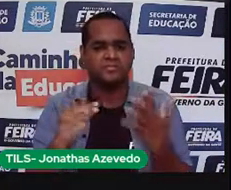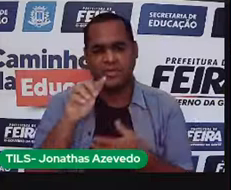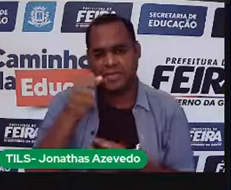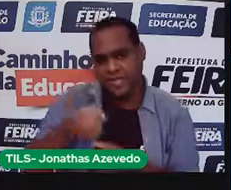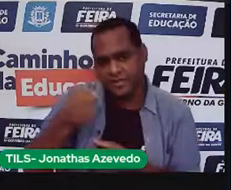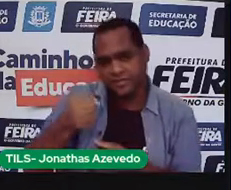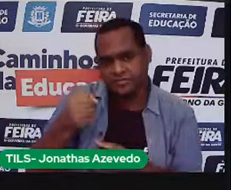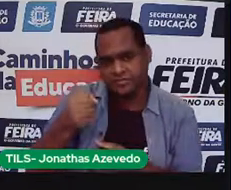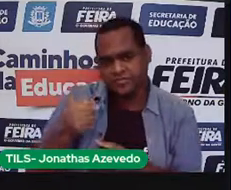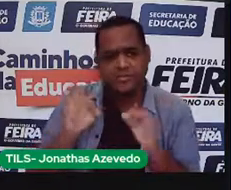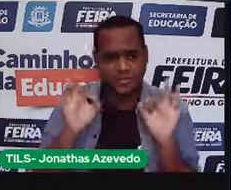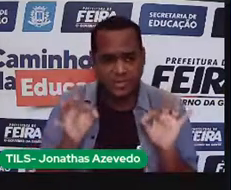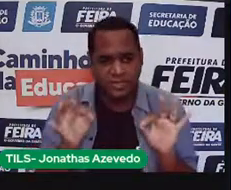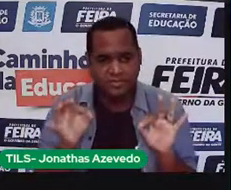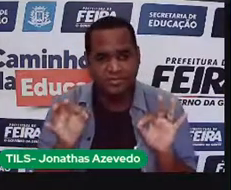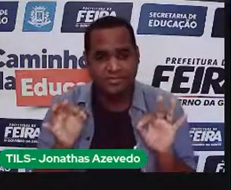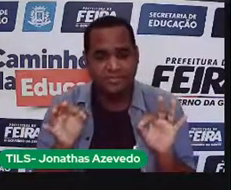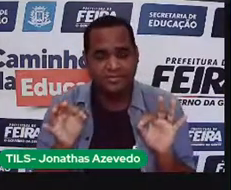Vamos ver se eu acertei.